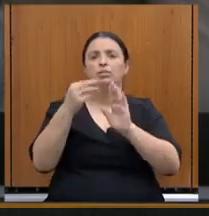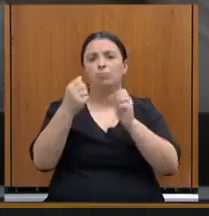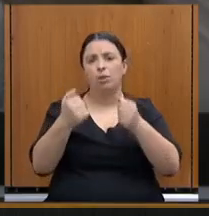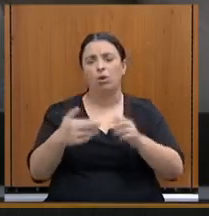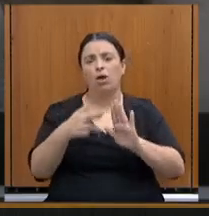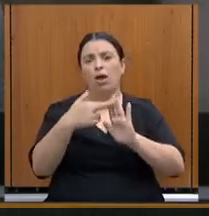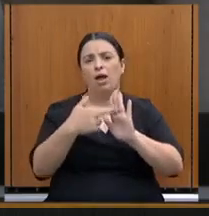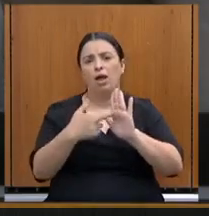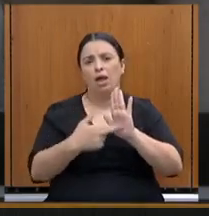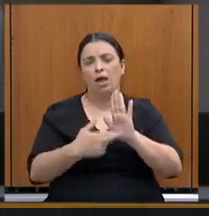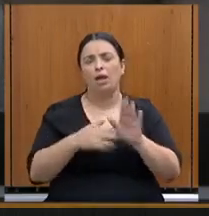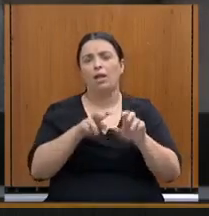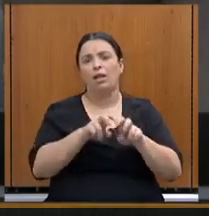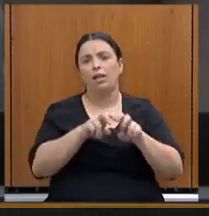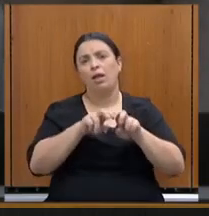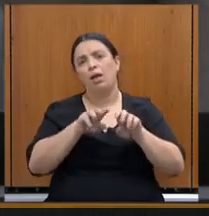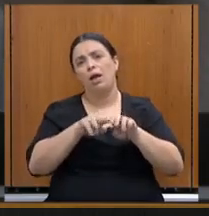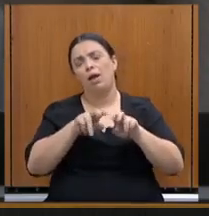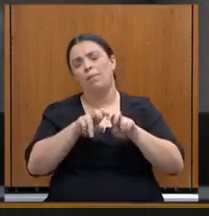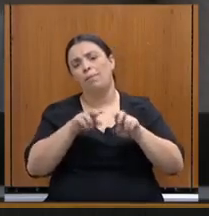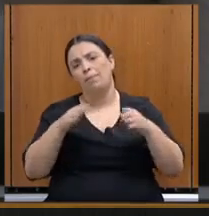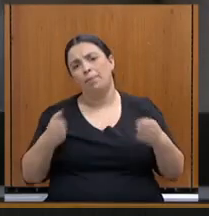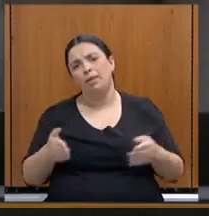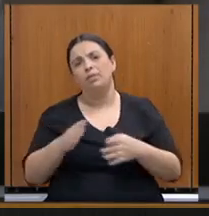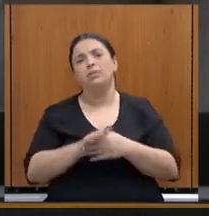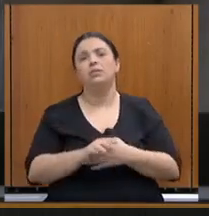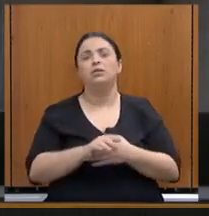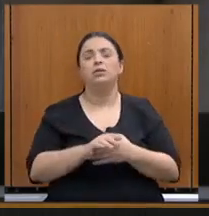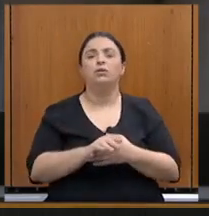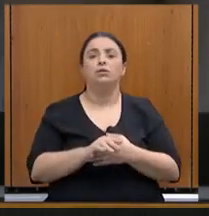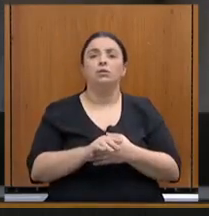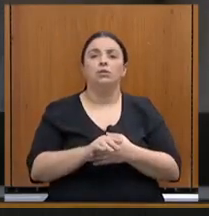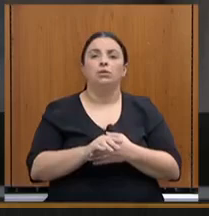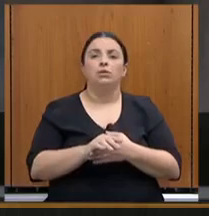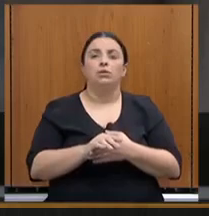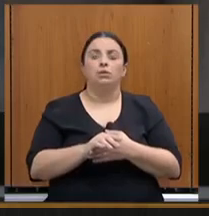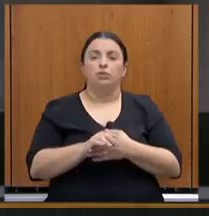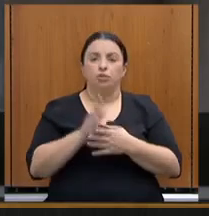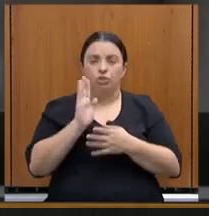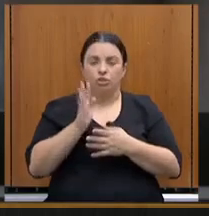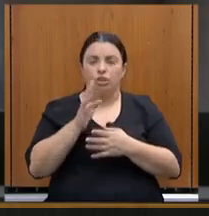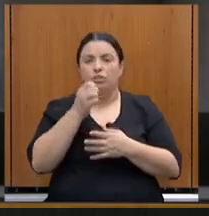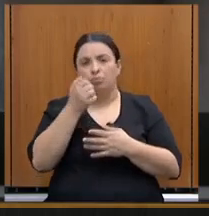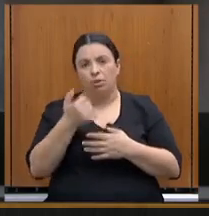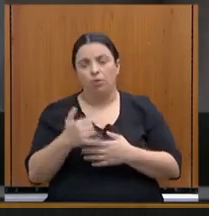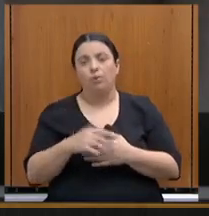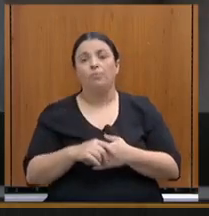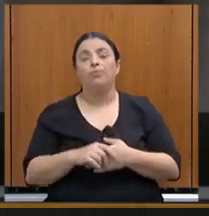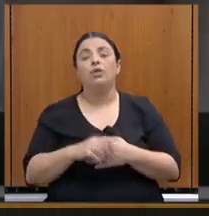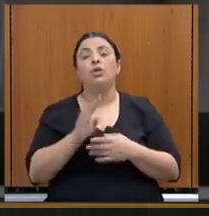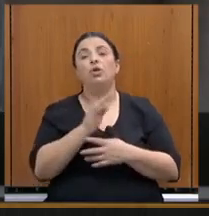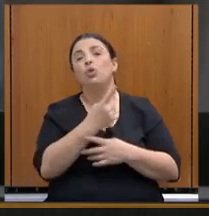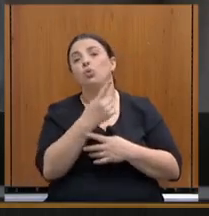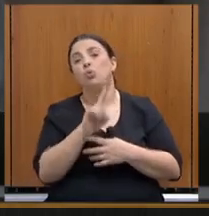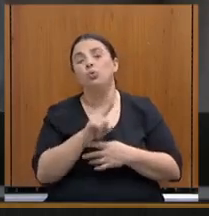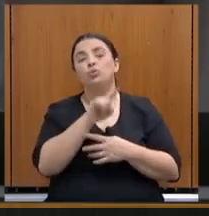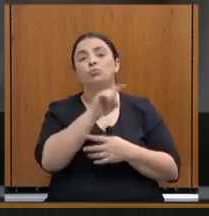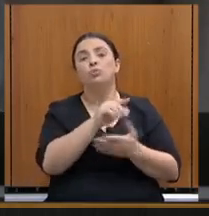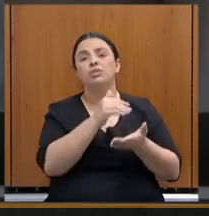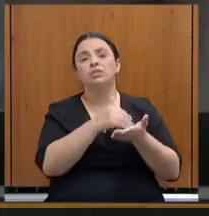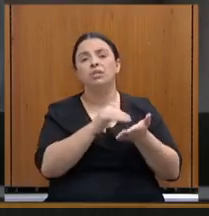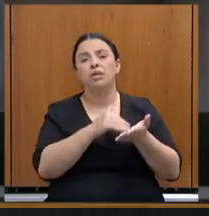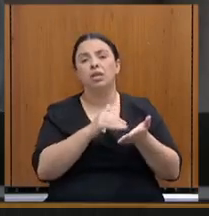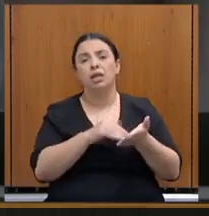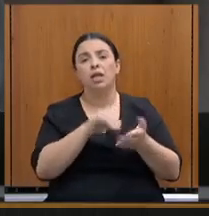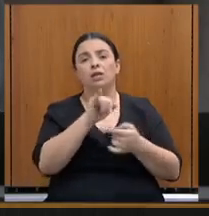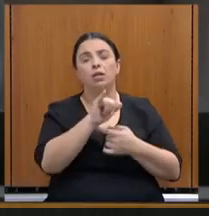2711. Por fim, o secretário de Estado de Governo, Excelentíssimo Senhor Igor Eto, disporá